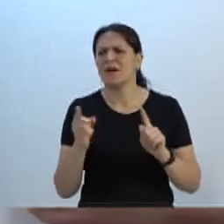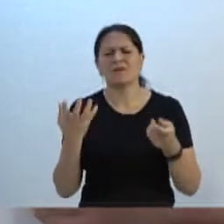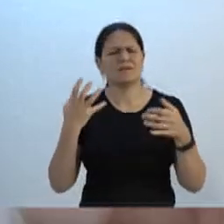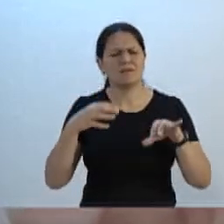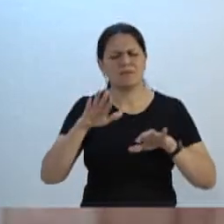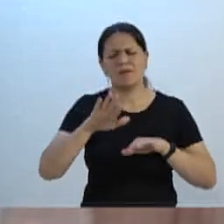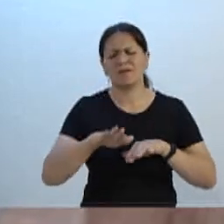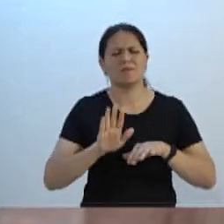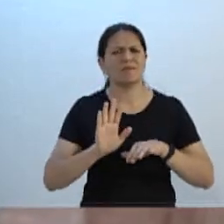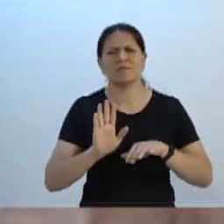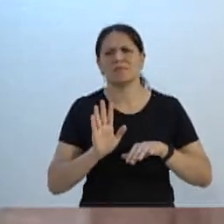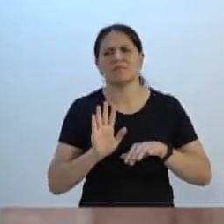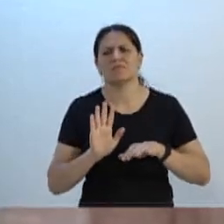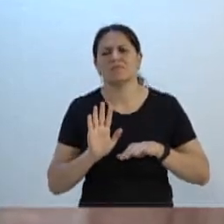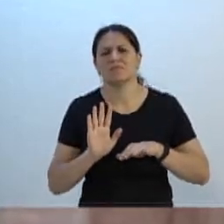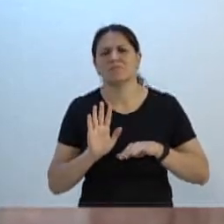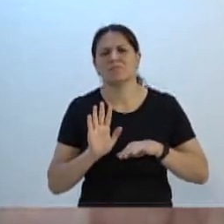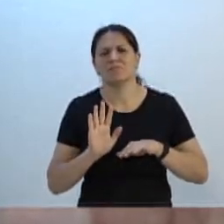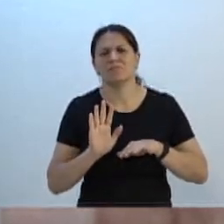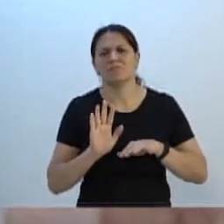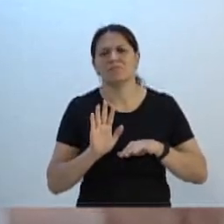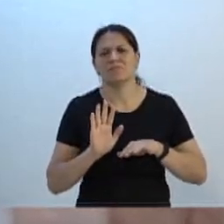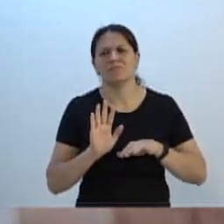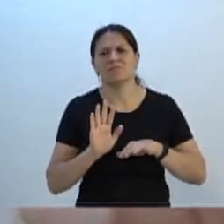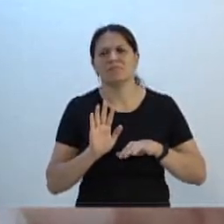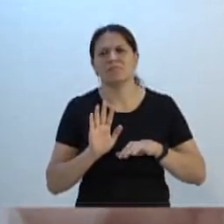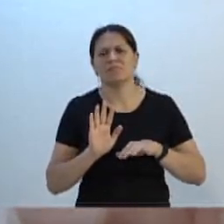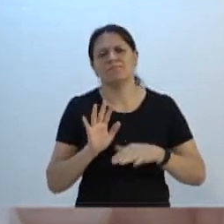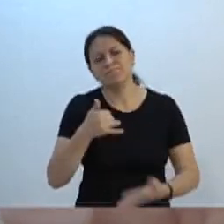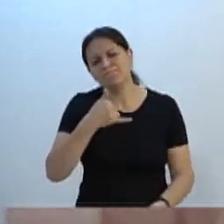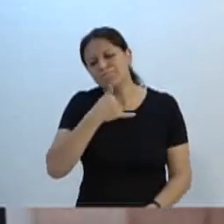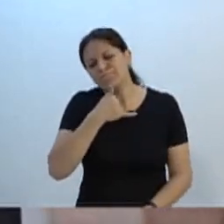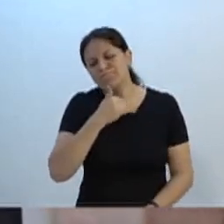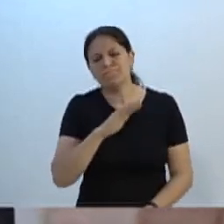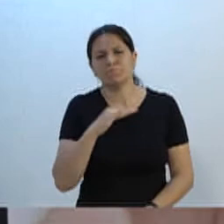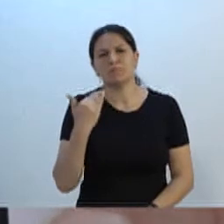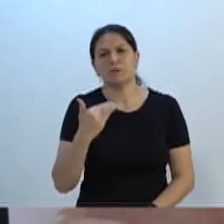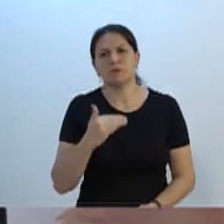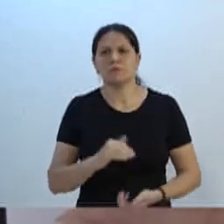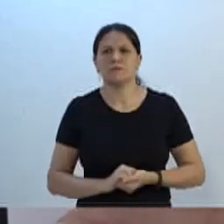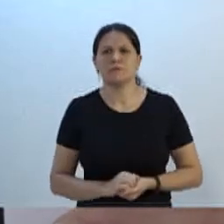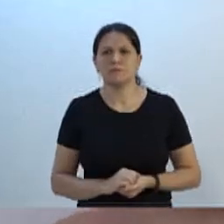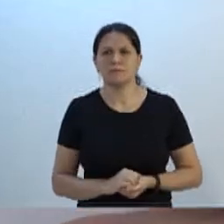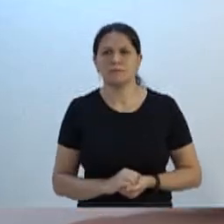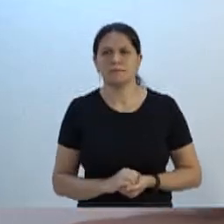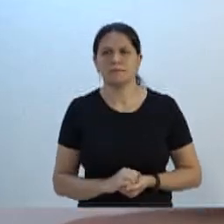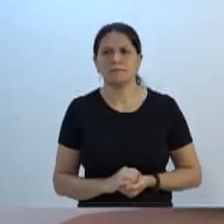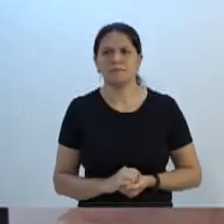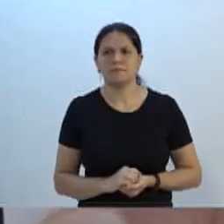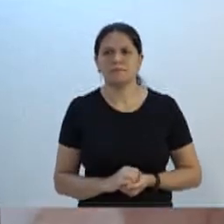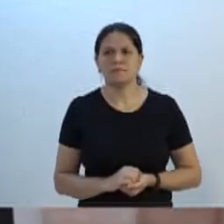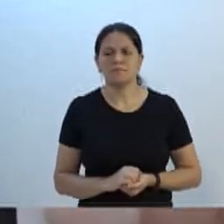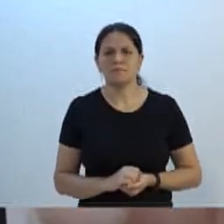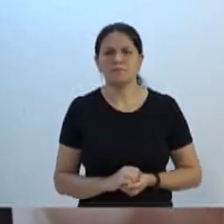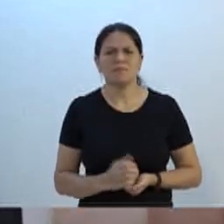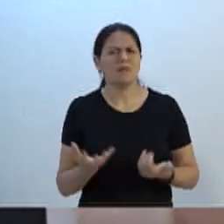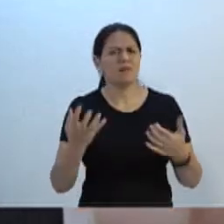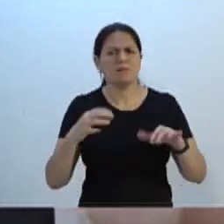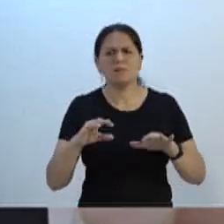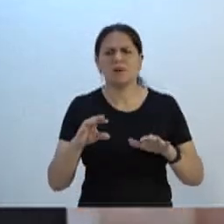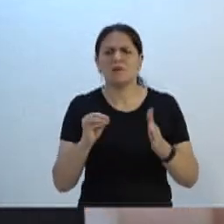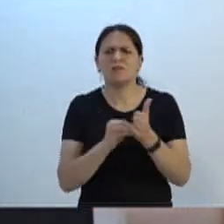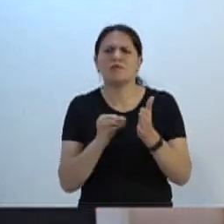lamentar a morte, não quero ser